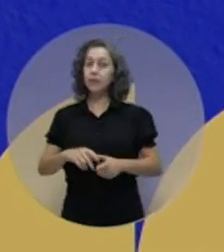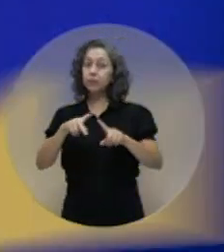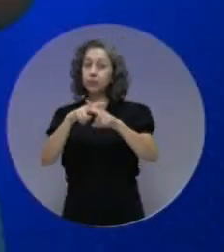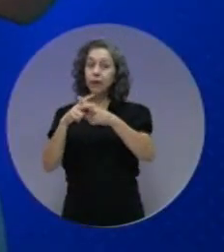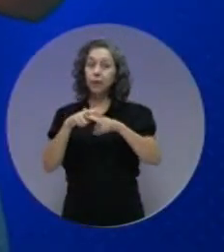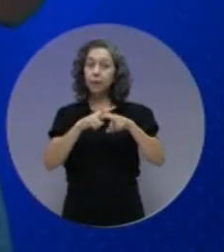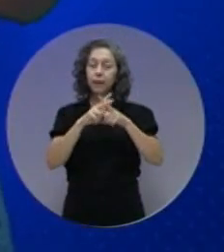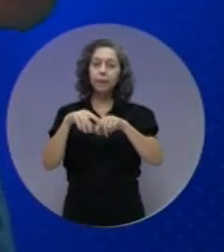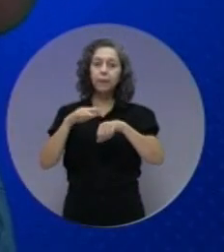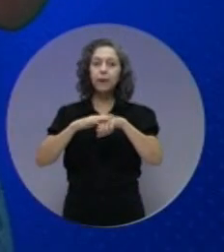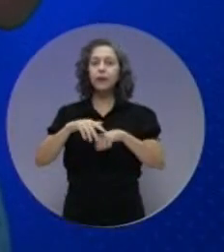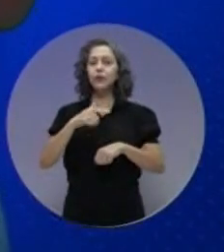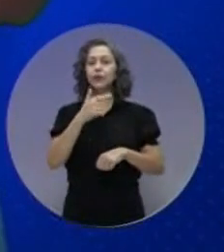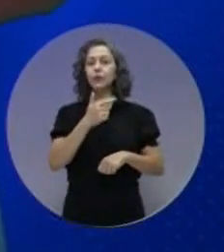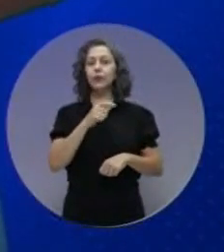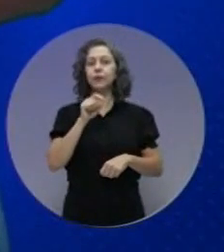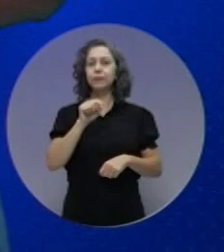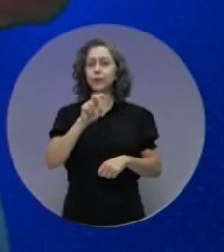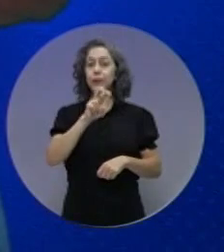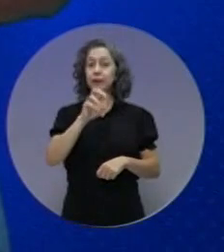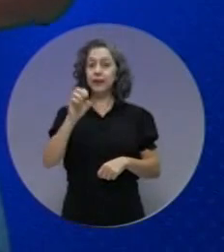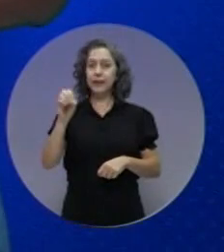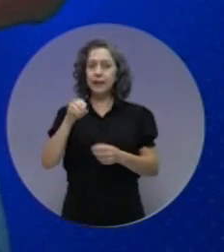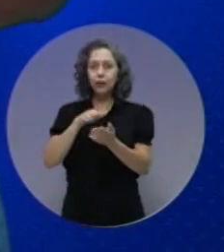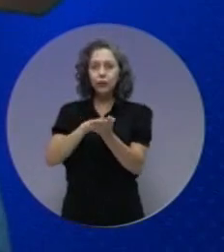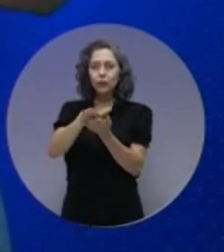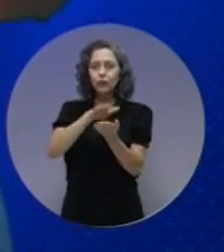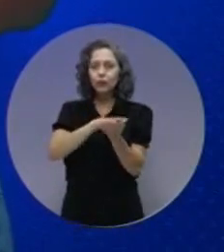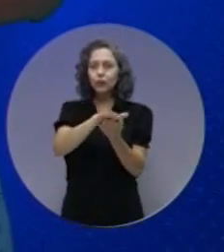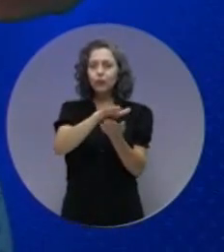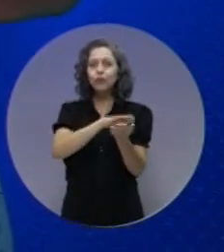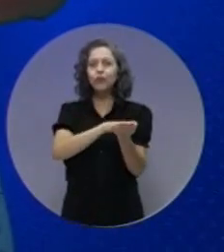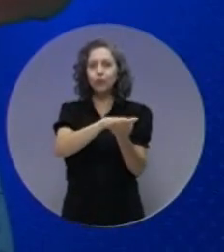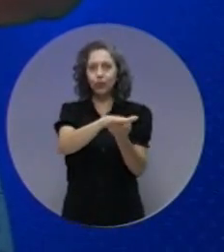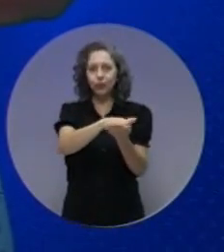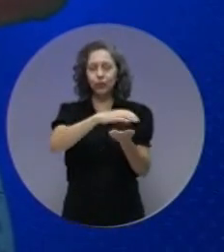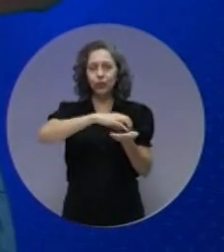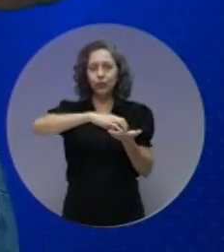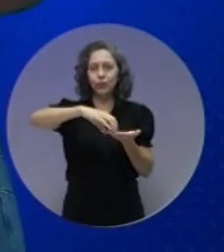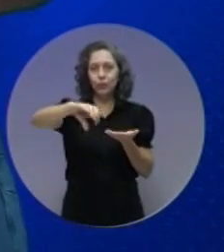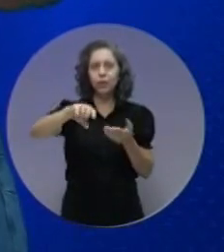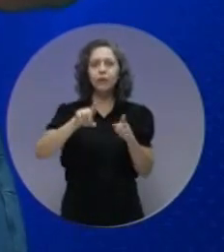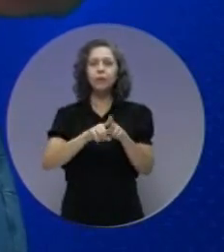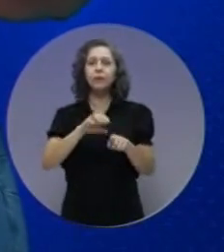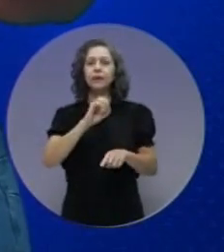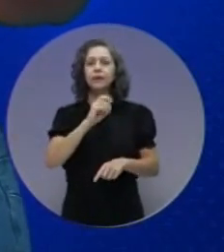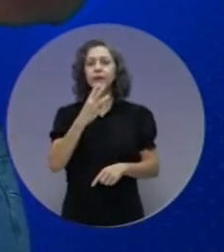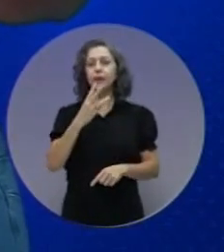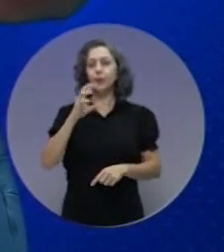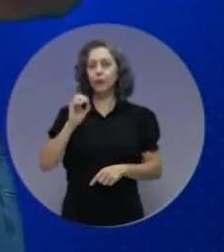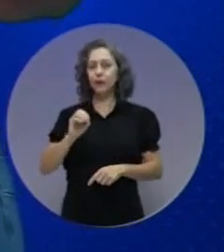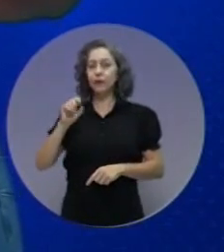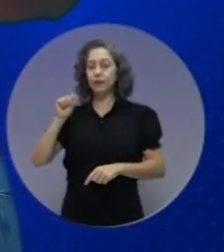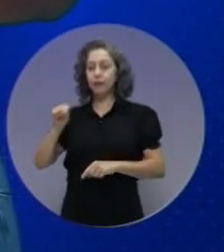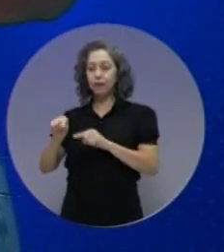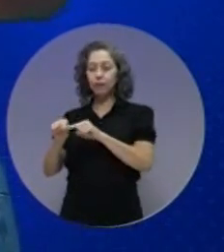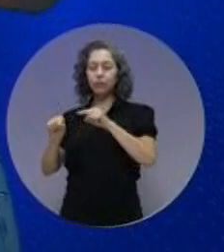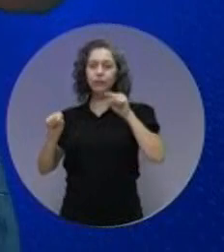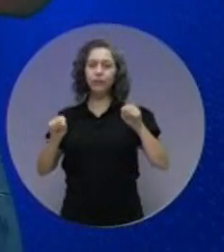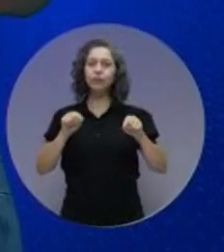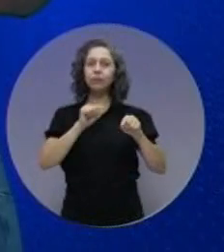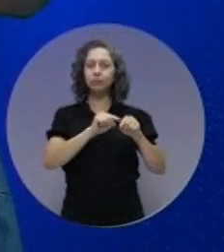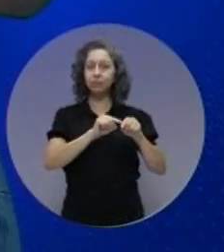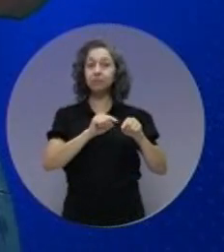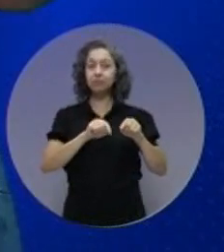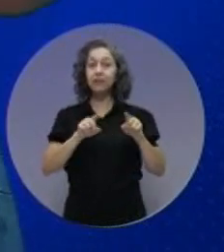Além de recuperar mais de 2.500 quilômetros de rodovias, Vanderlei vai pavimentar a Teor 030, que